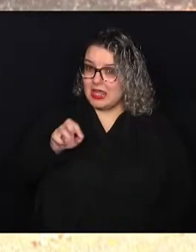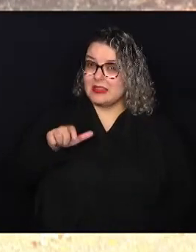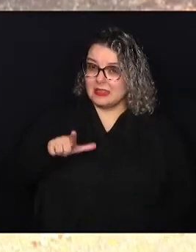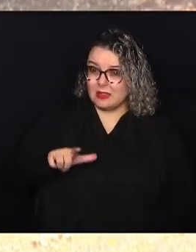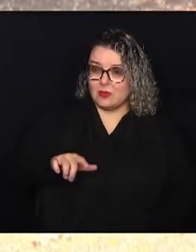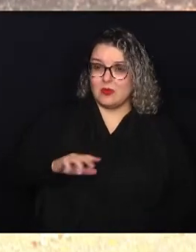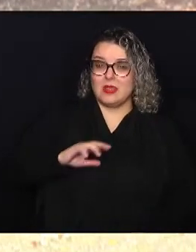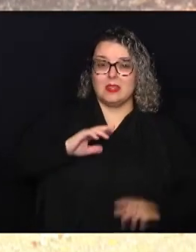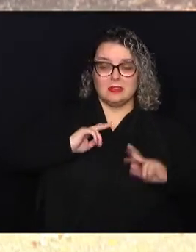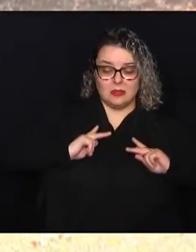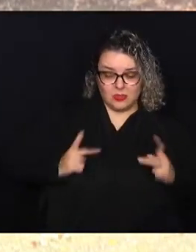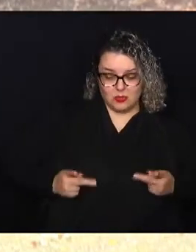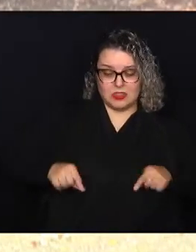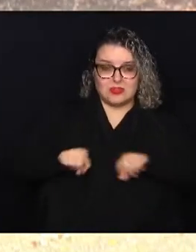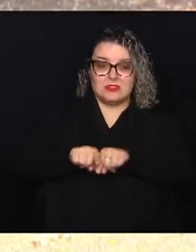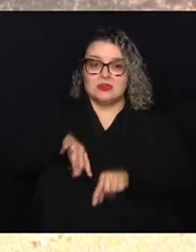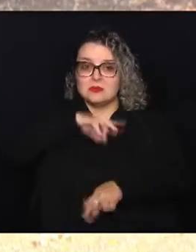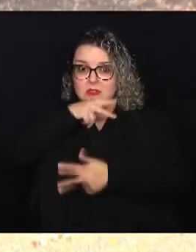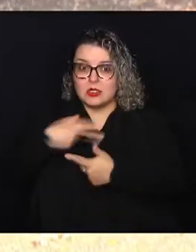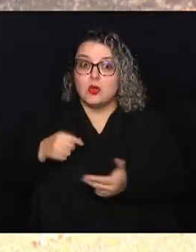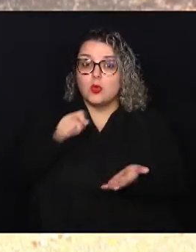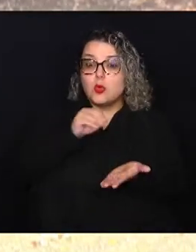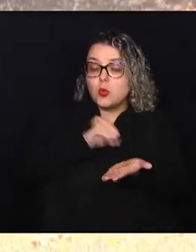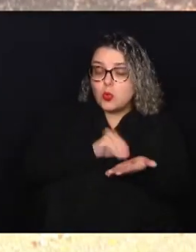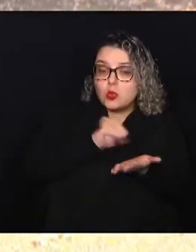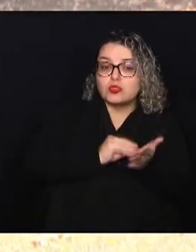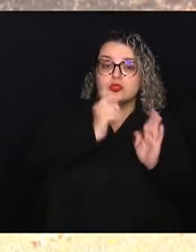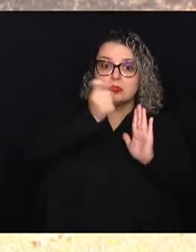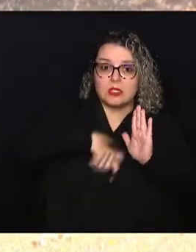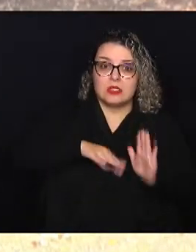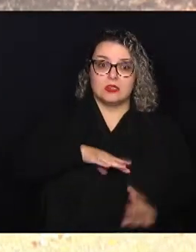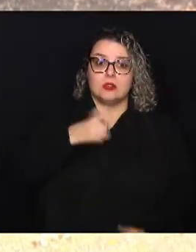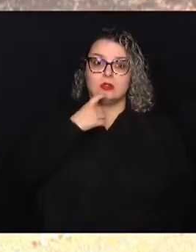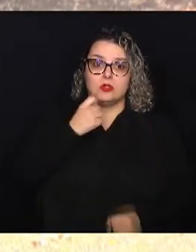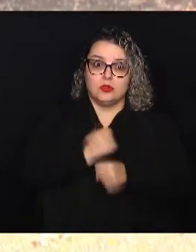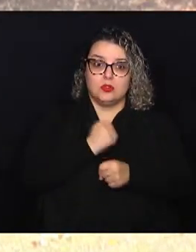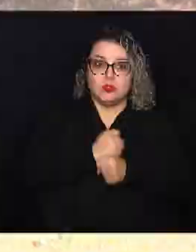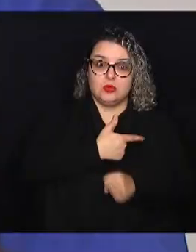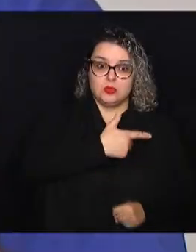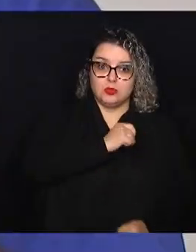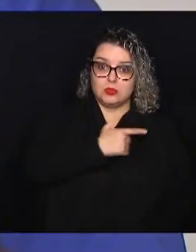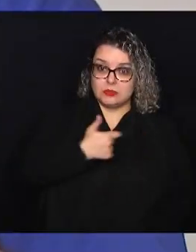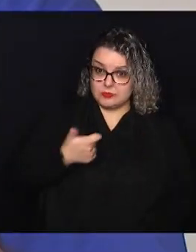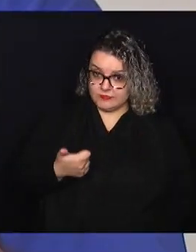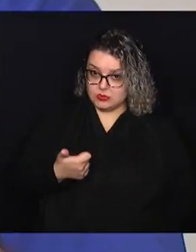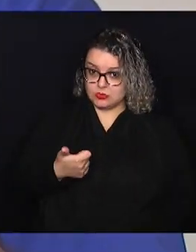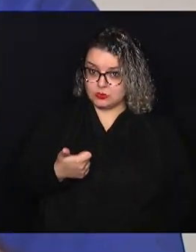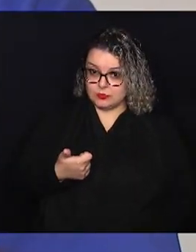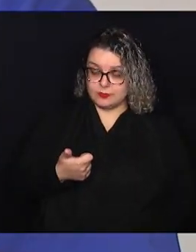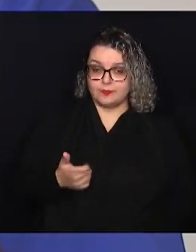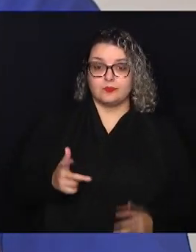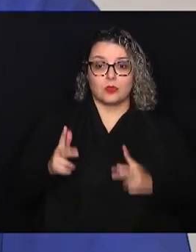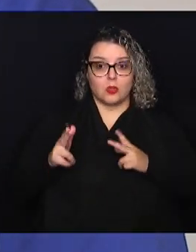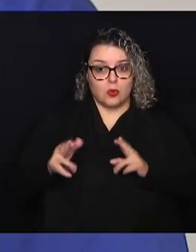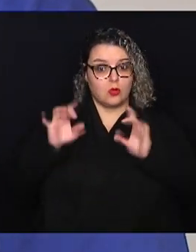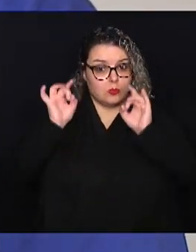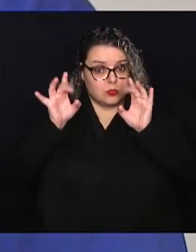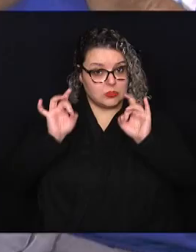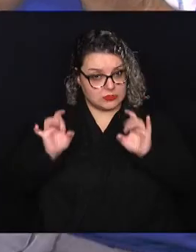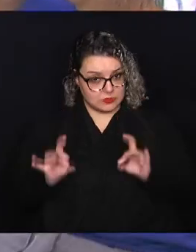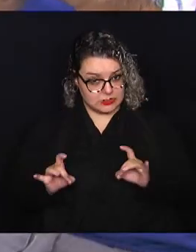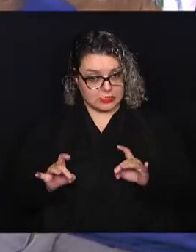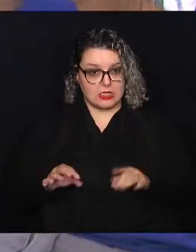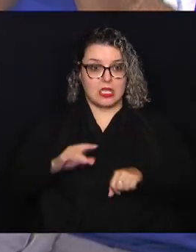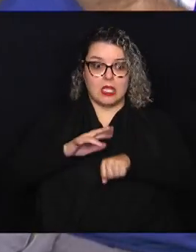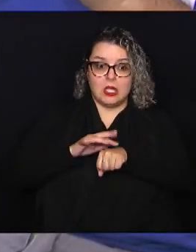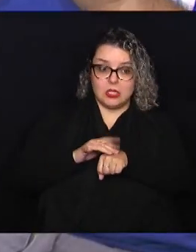último caso registrado na cidade de Campinas foi no ano de 2021. De acordo com o especialista, a